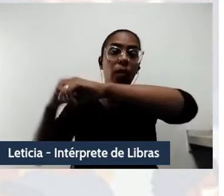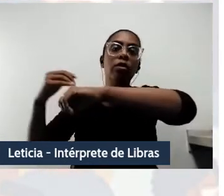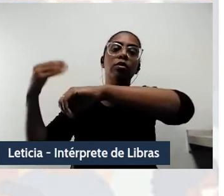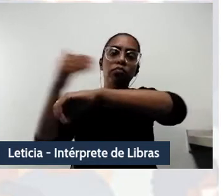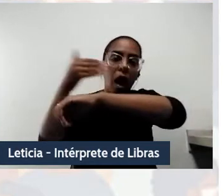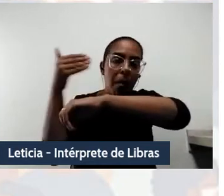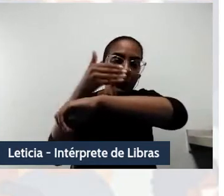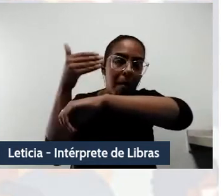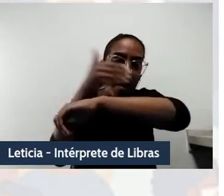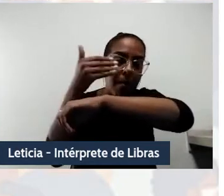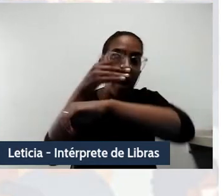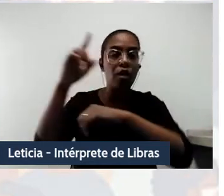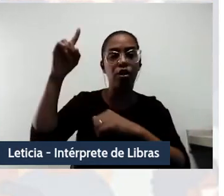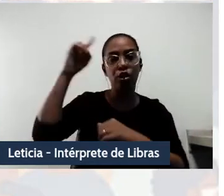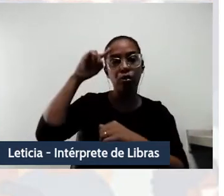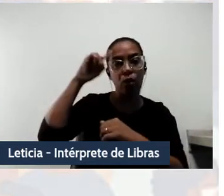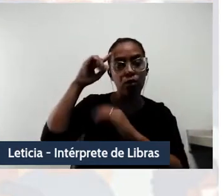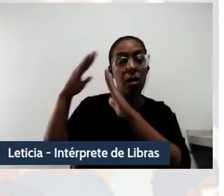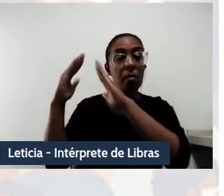morar e estudar.